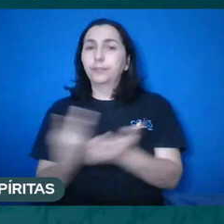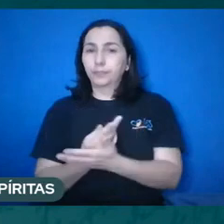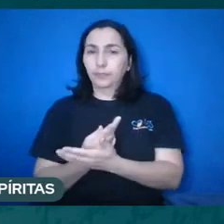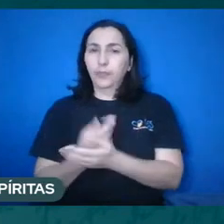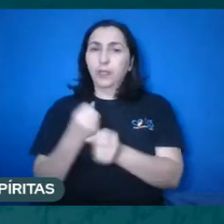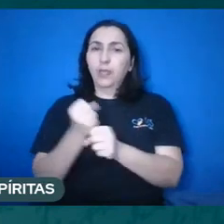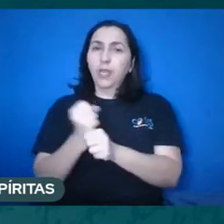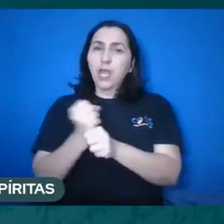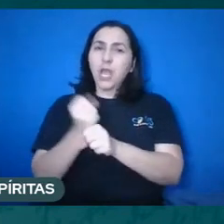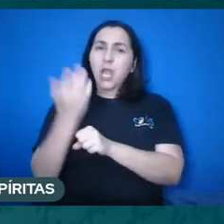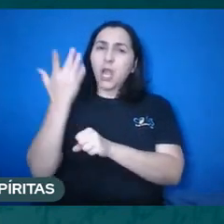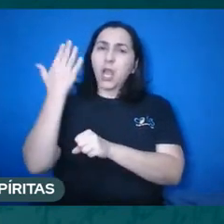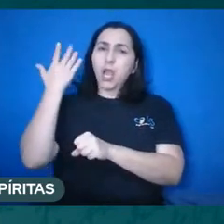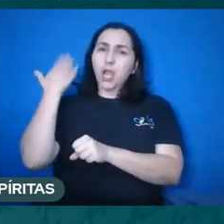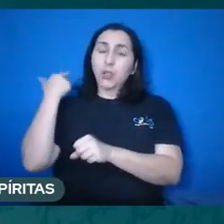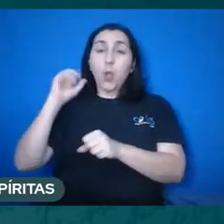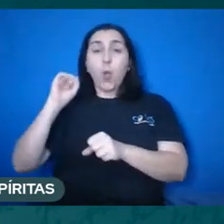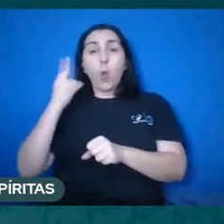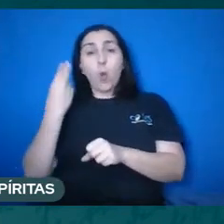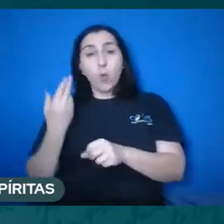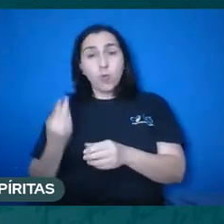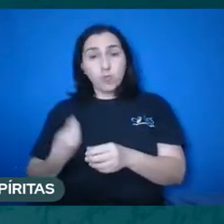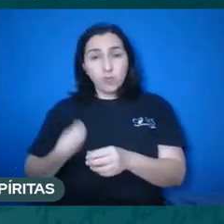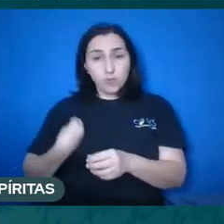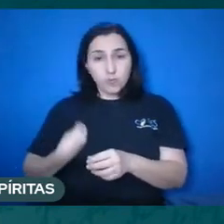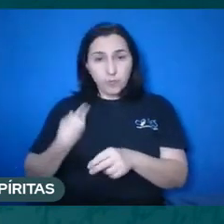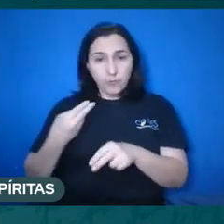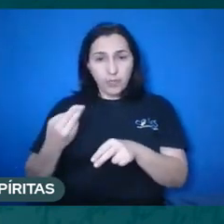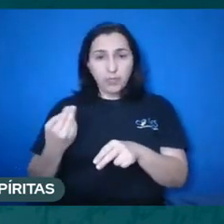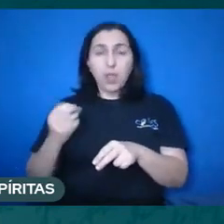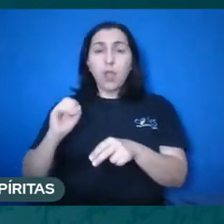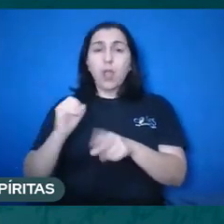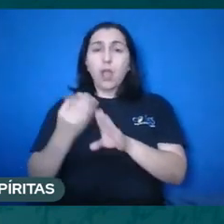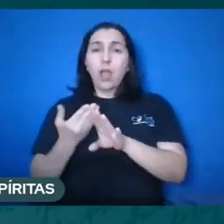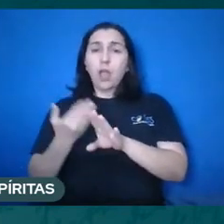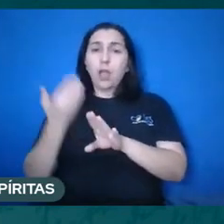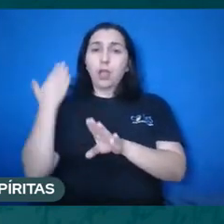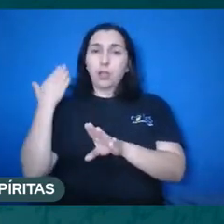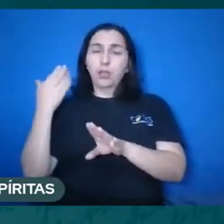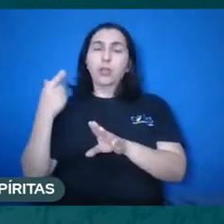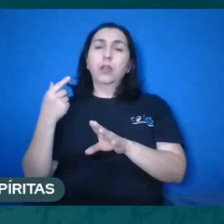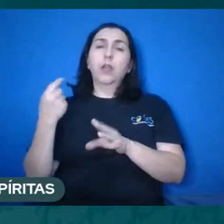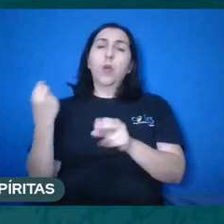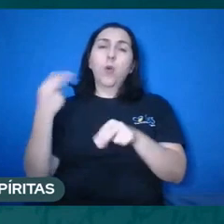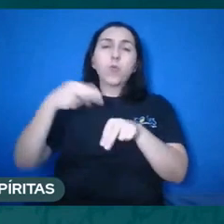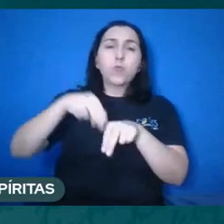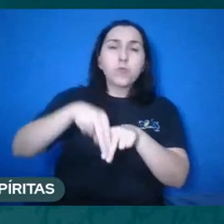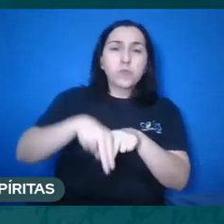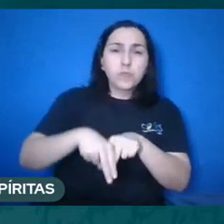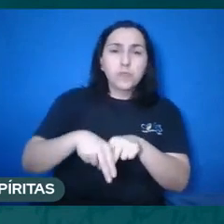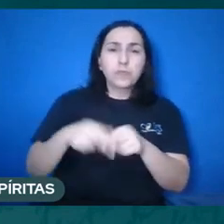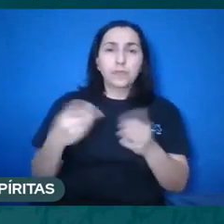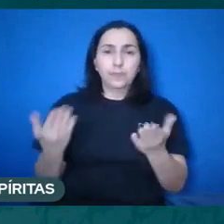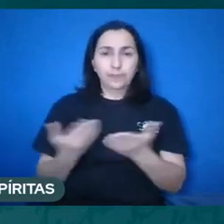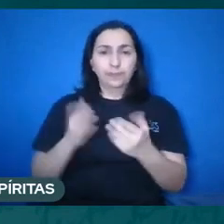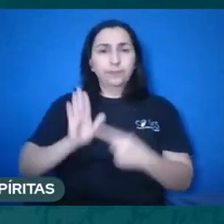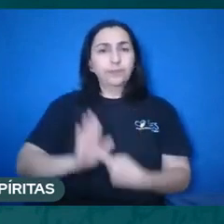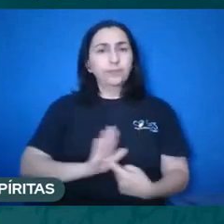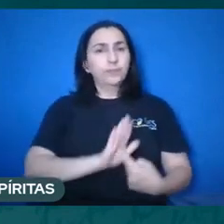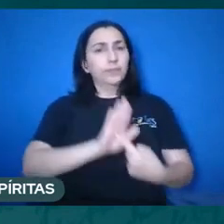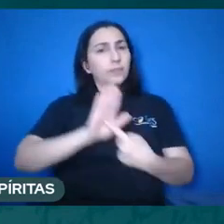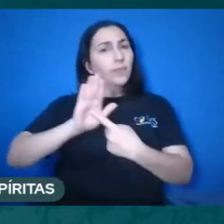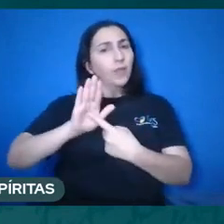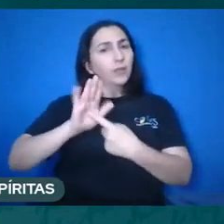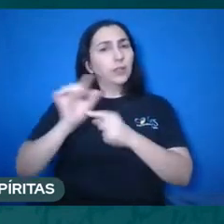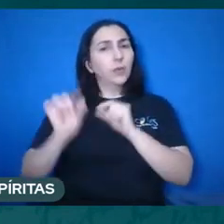anteriores, seja na presente encarnação, seja em anterior encarnação, mostrando-nos que